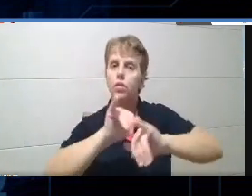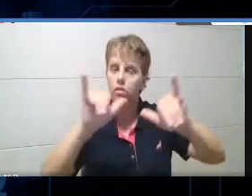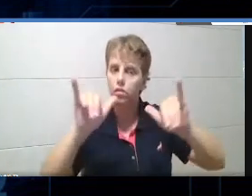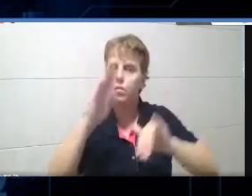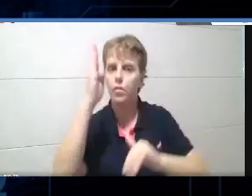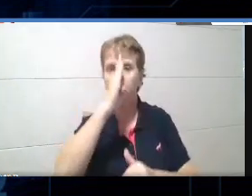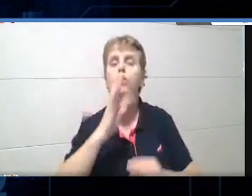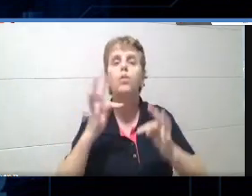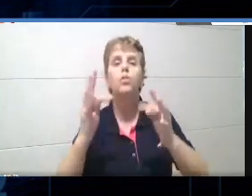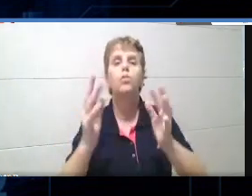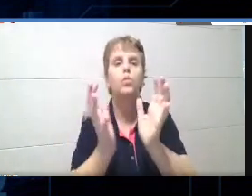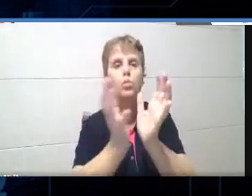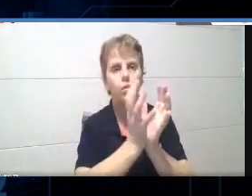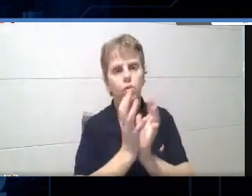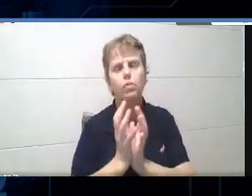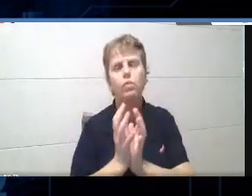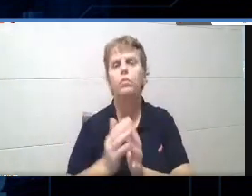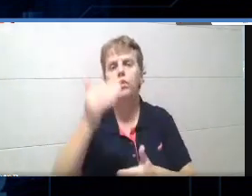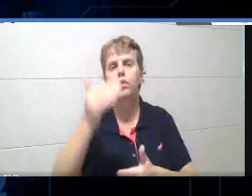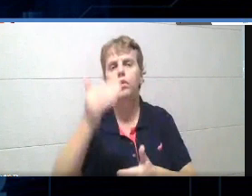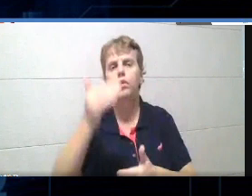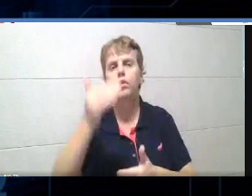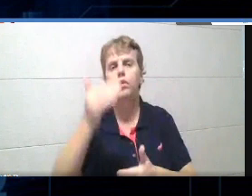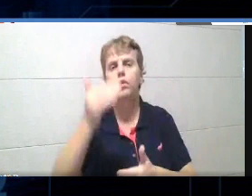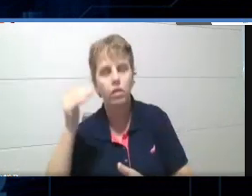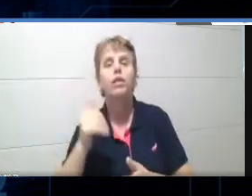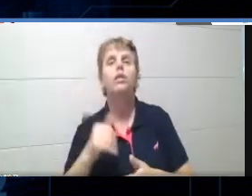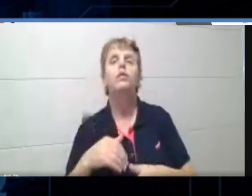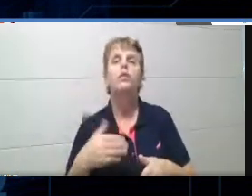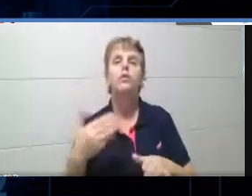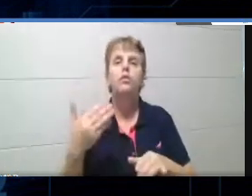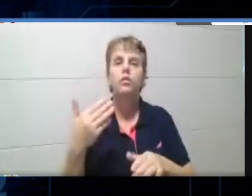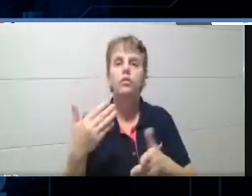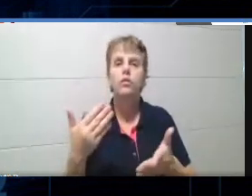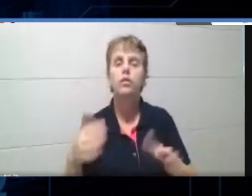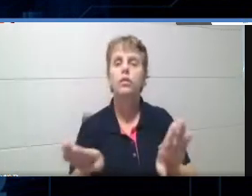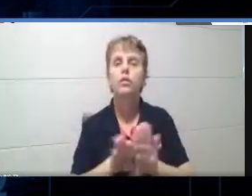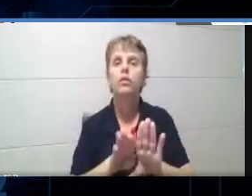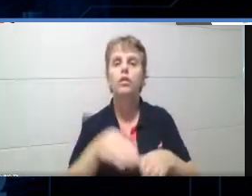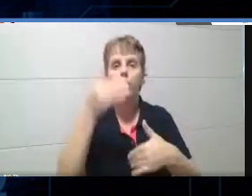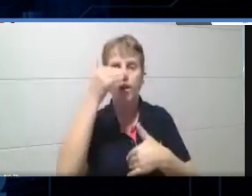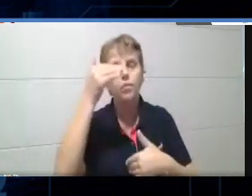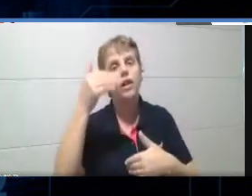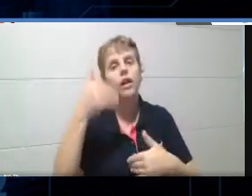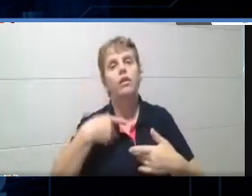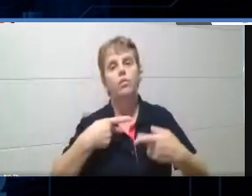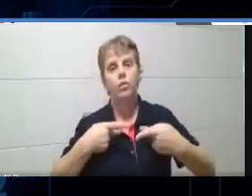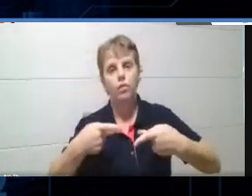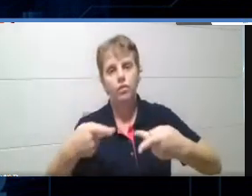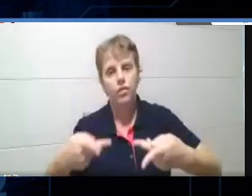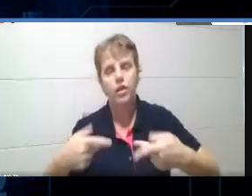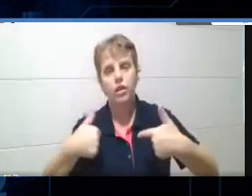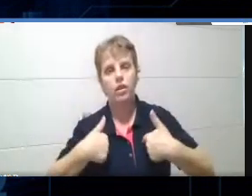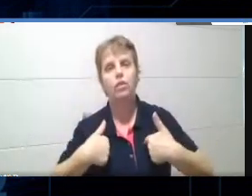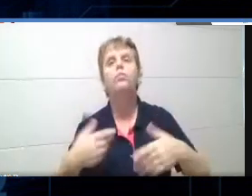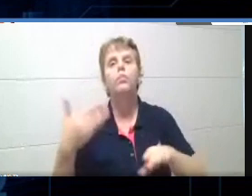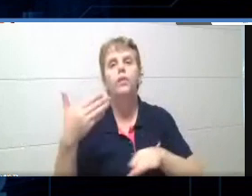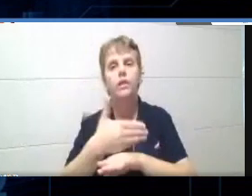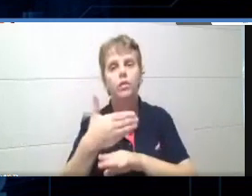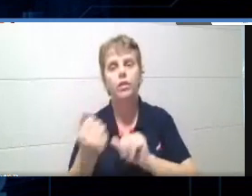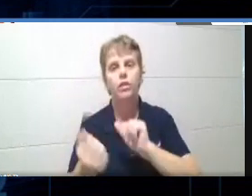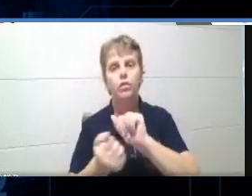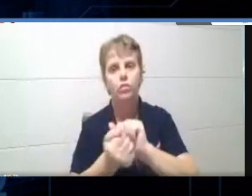toda a equipe, eu agradeço imensamente a oportunidade. Agradeço o convite também por poder fazer parte